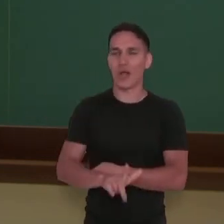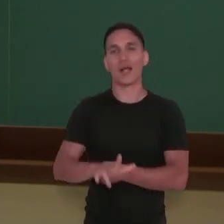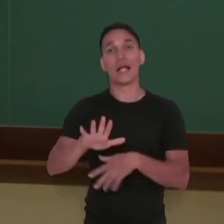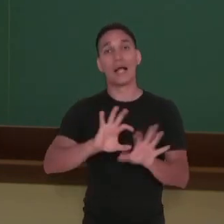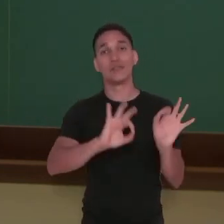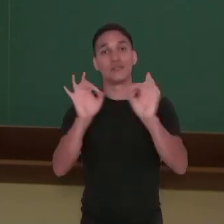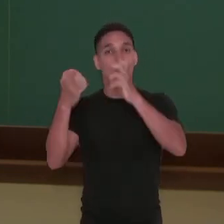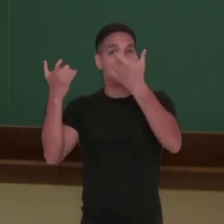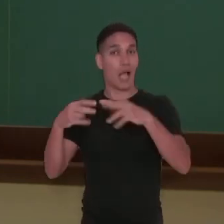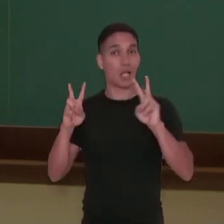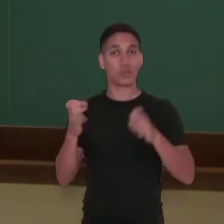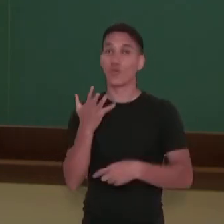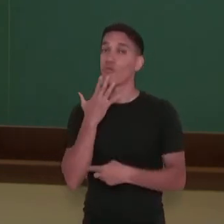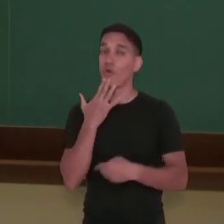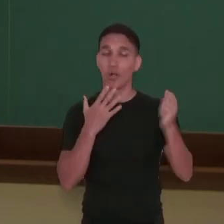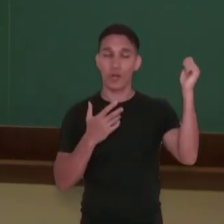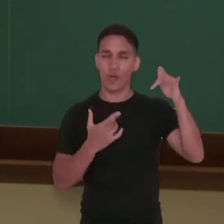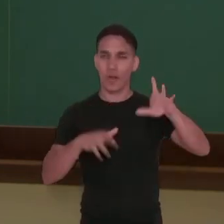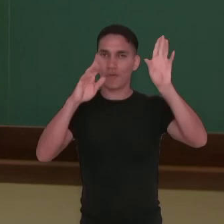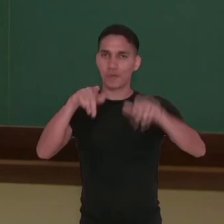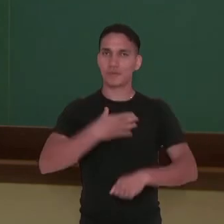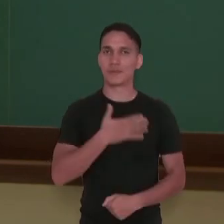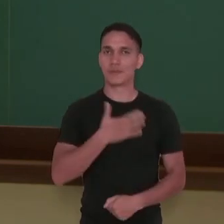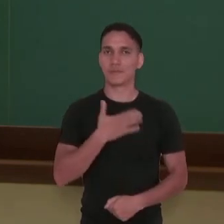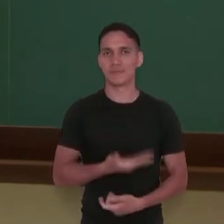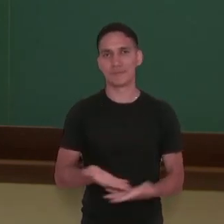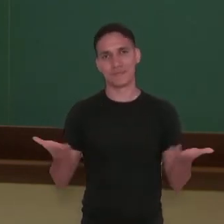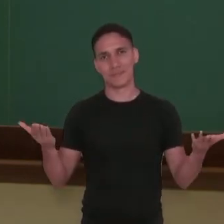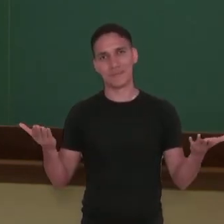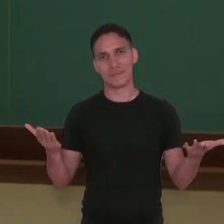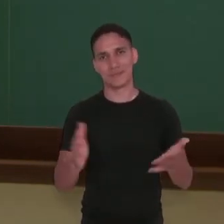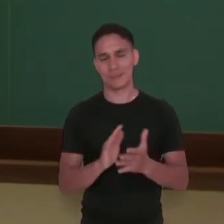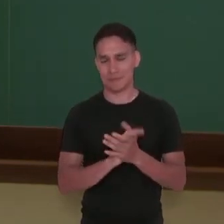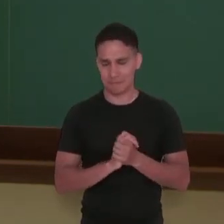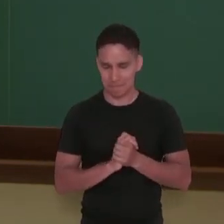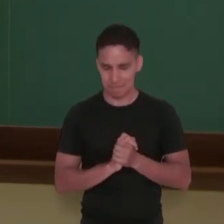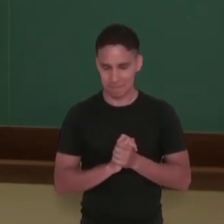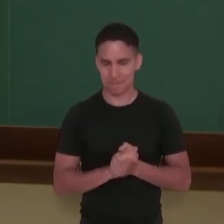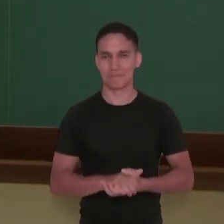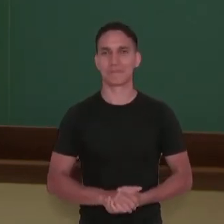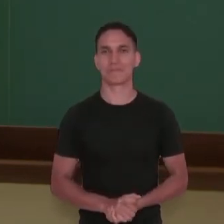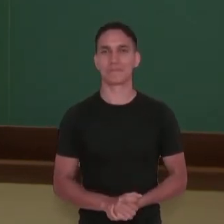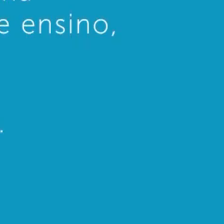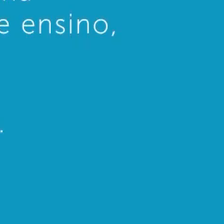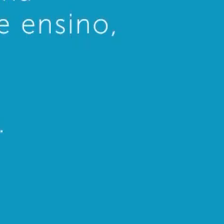vídeo nós falamos sobre cor e luz. Eu espero que você tenha gostado e até breve.